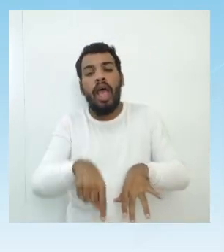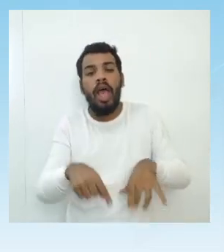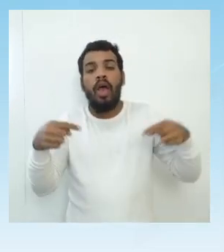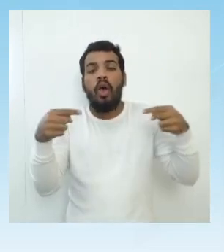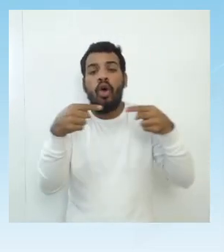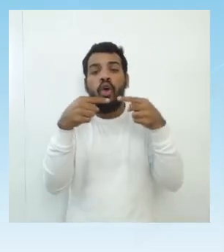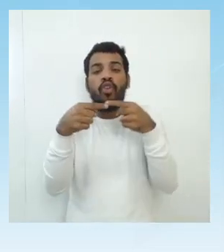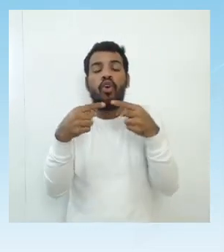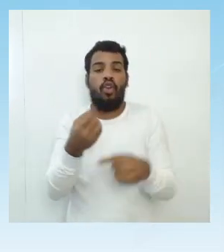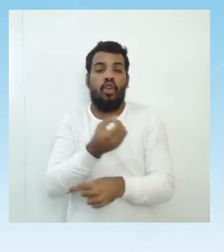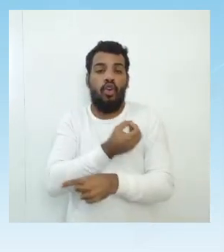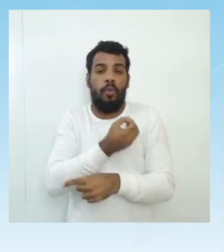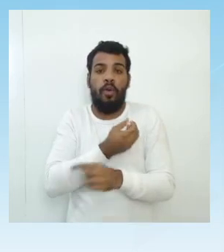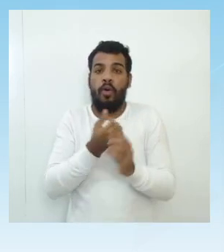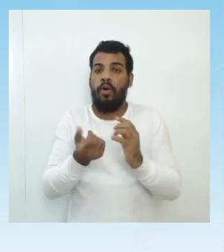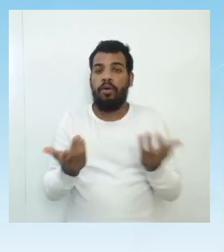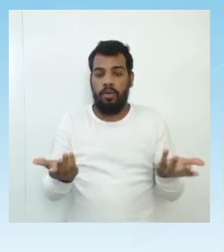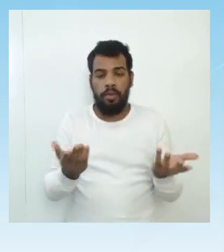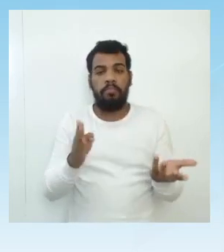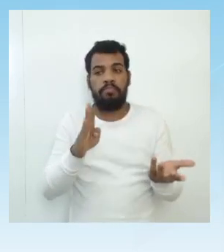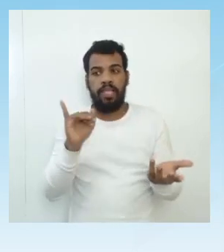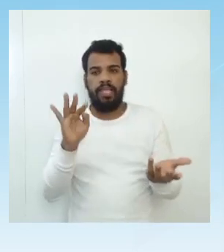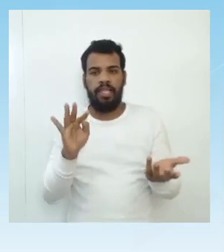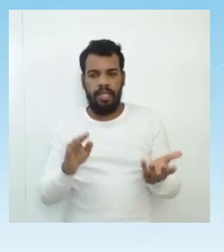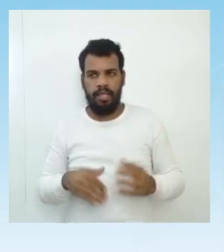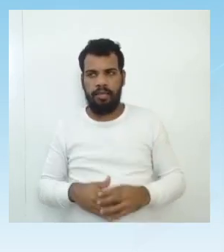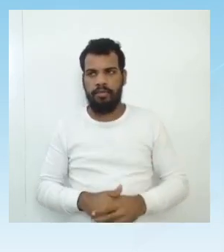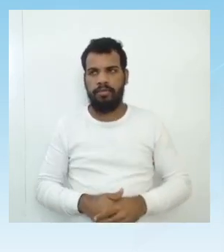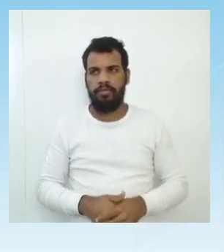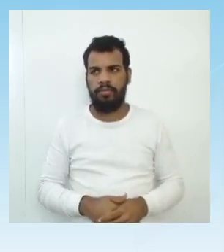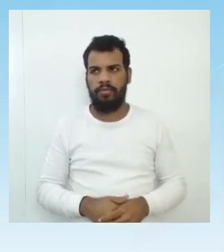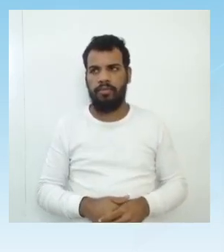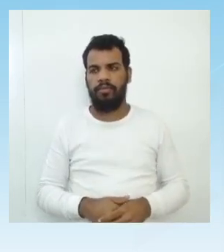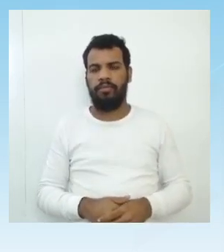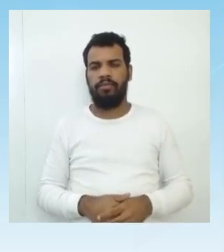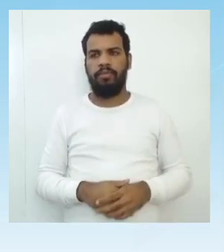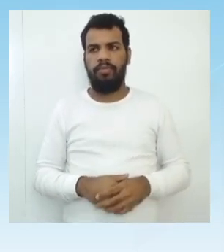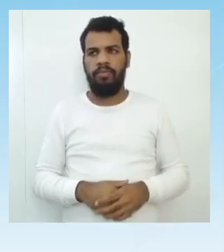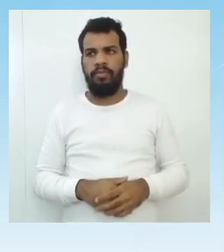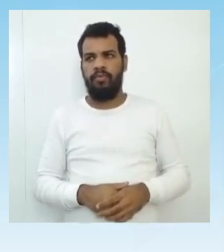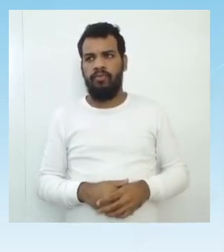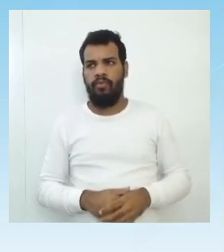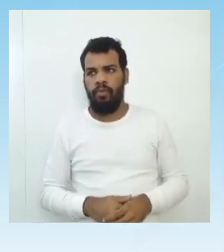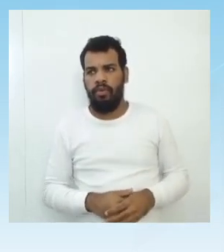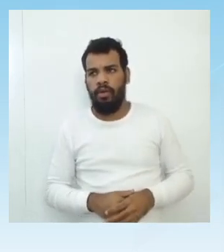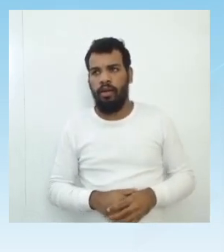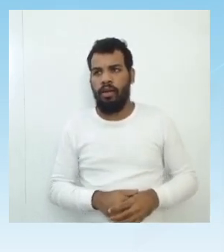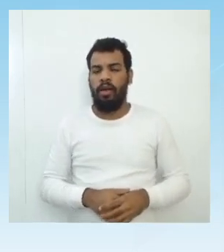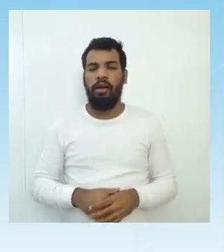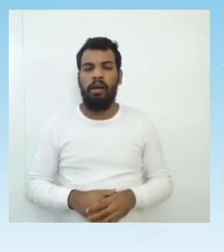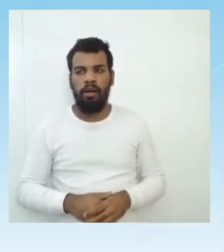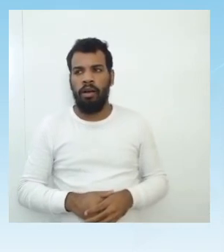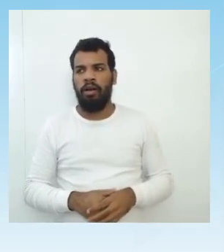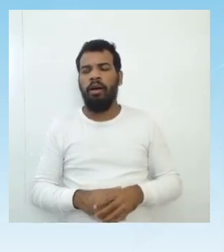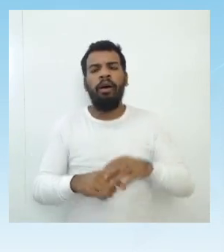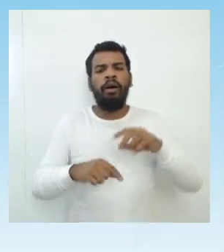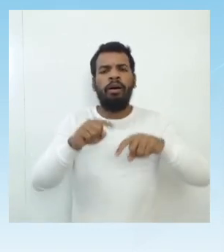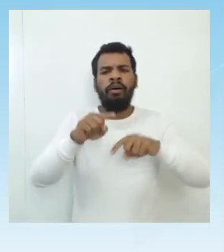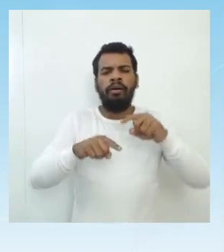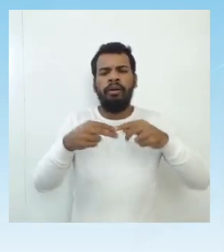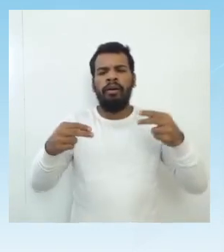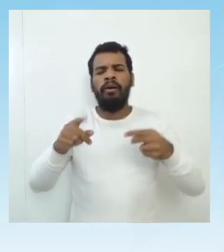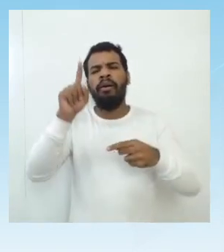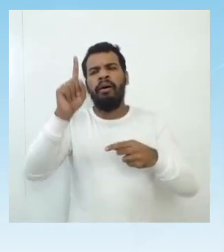de milhões ou bilhões de bits. O magnetismo dos materiais, ele vai se caracterizar por ser